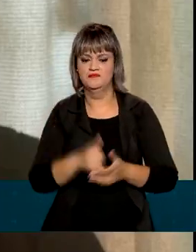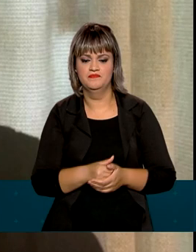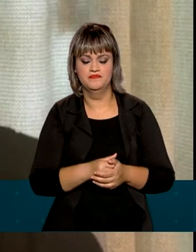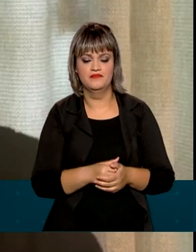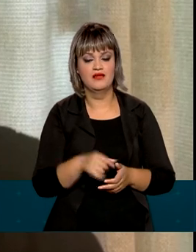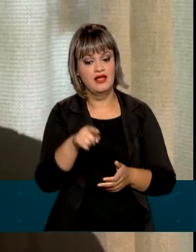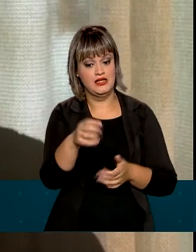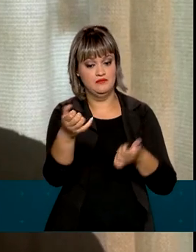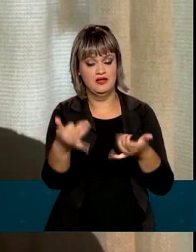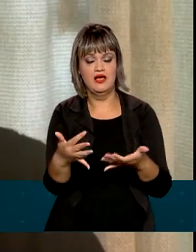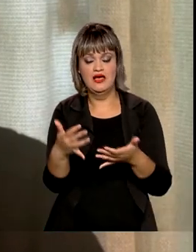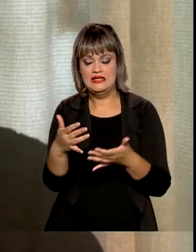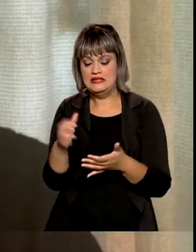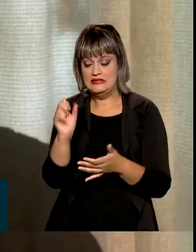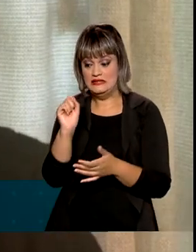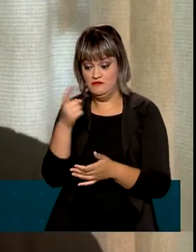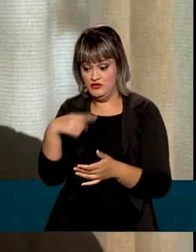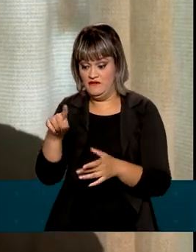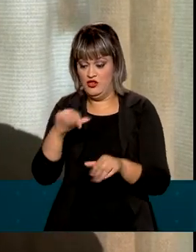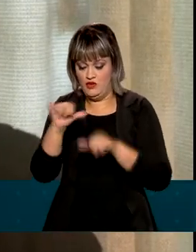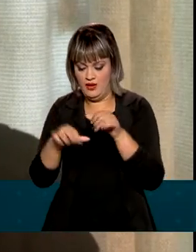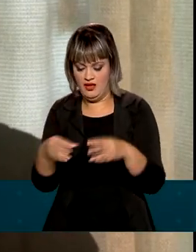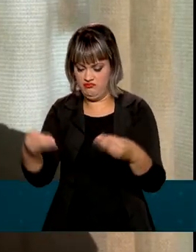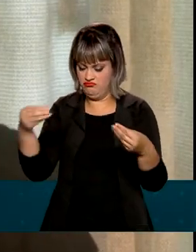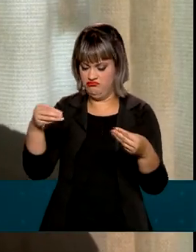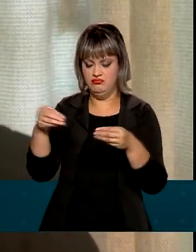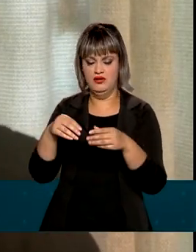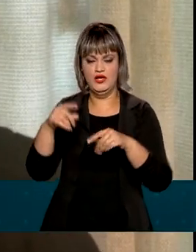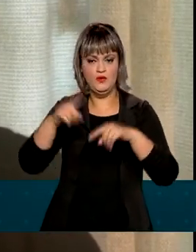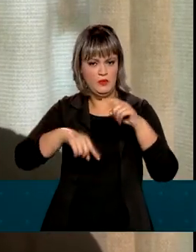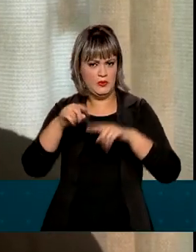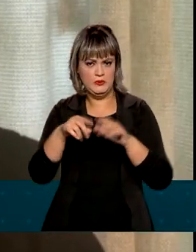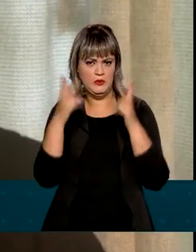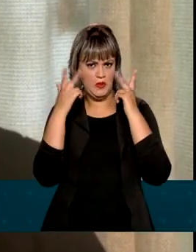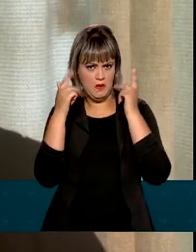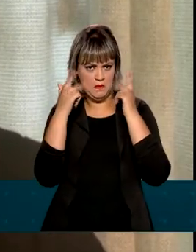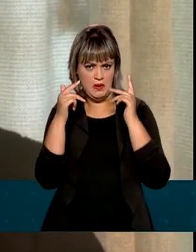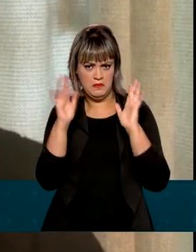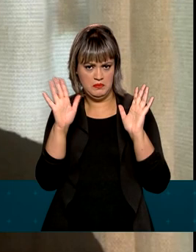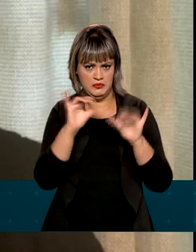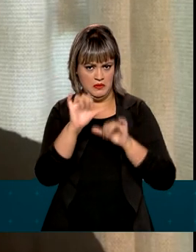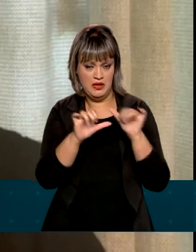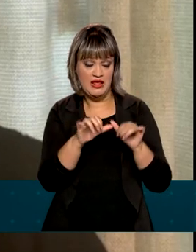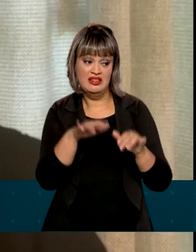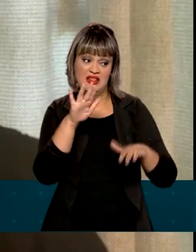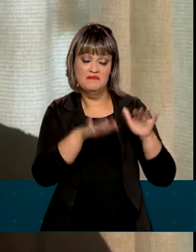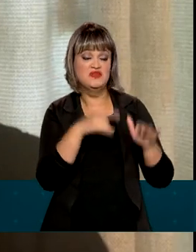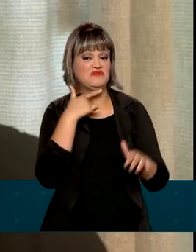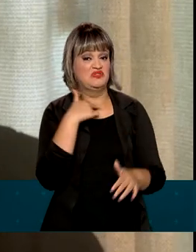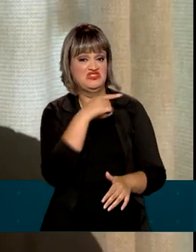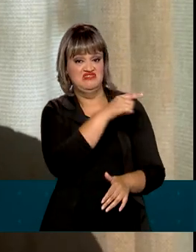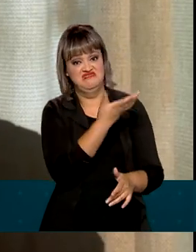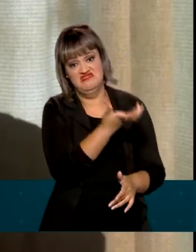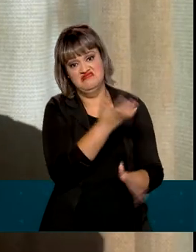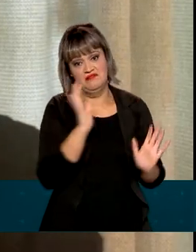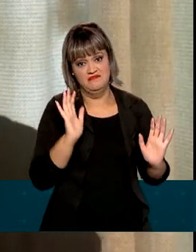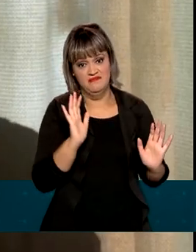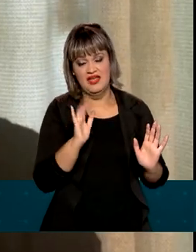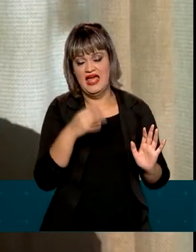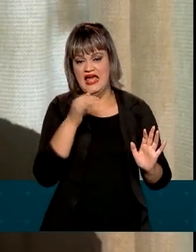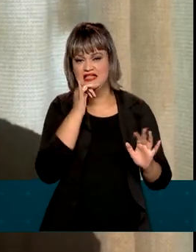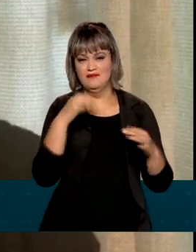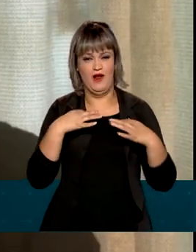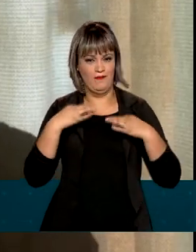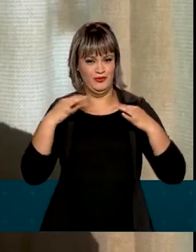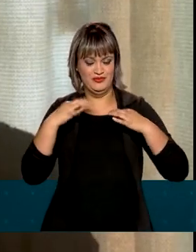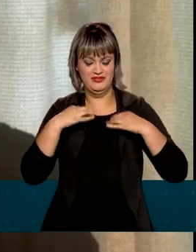troca de produto que não apresenta problema normalmente vai depender da boa vontade do fornecedor. Isso significa que aquela blusa